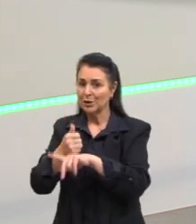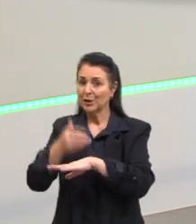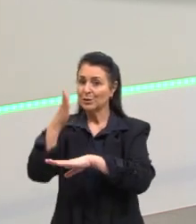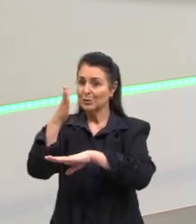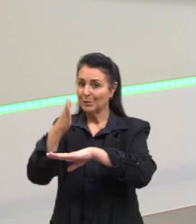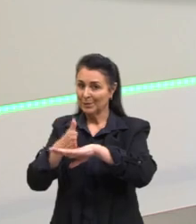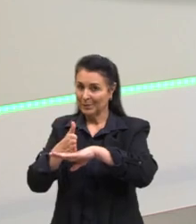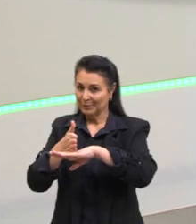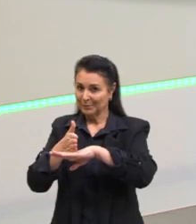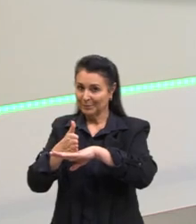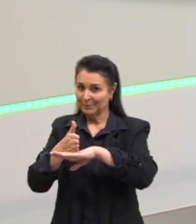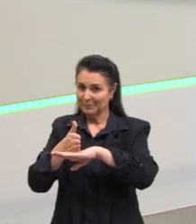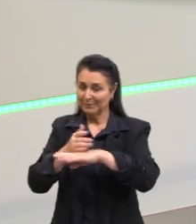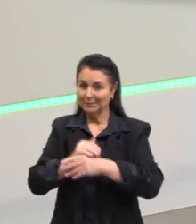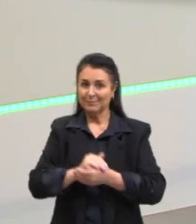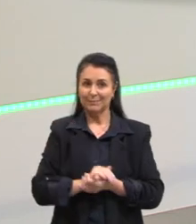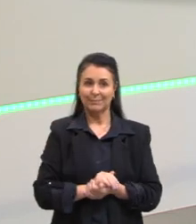chegar lá.